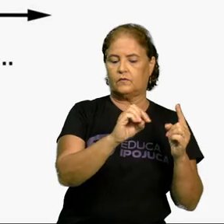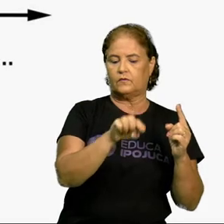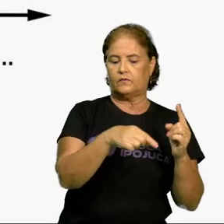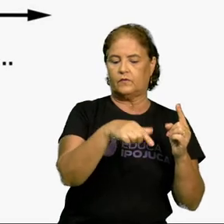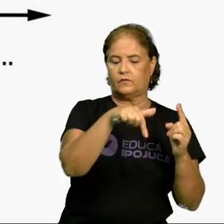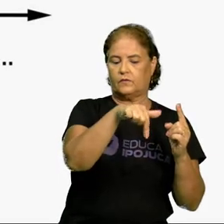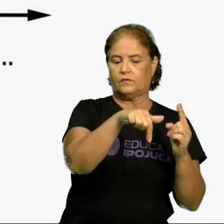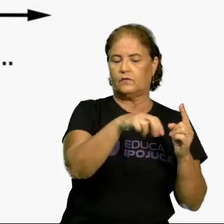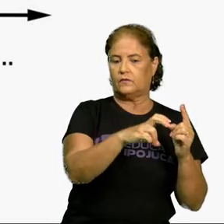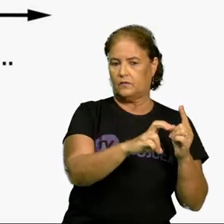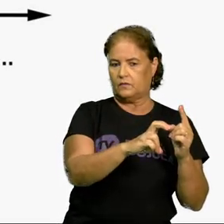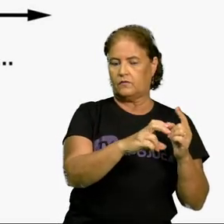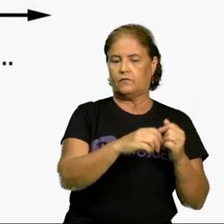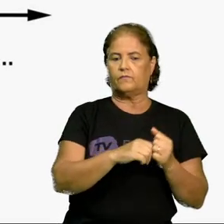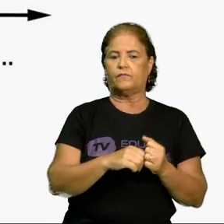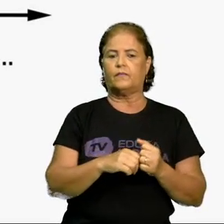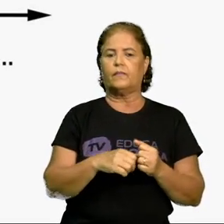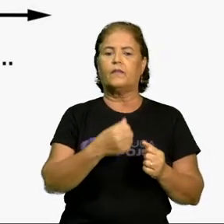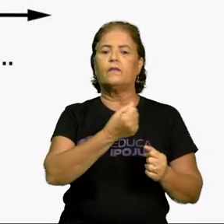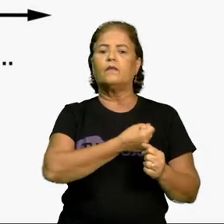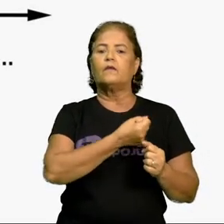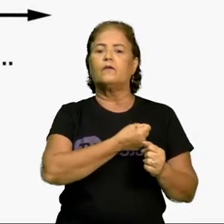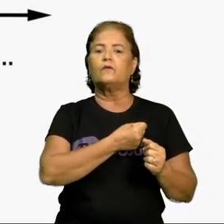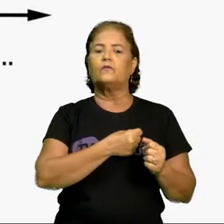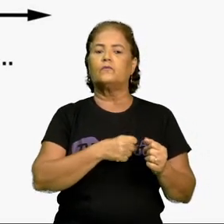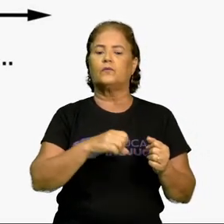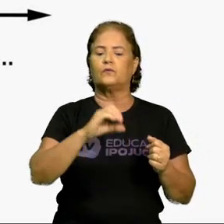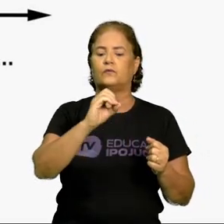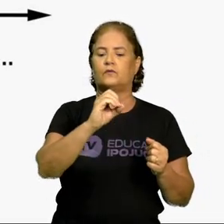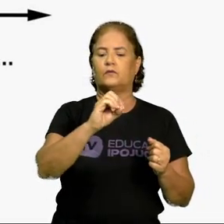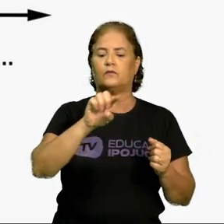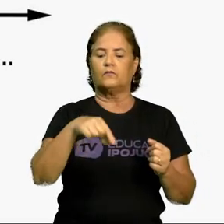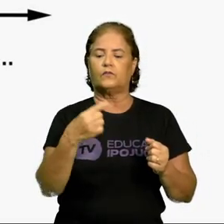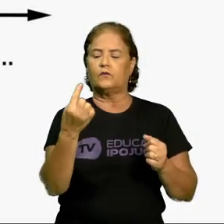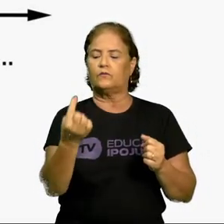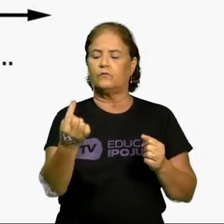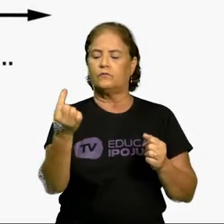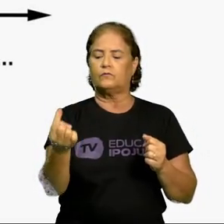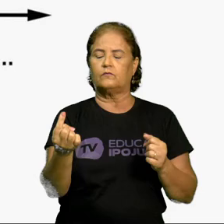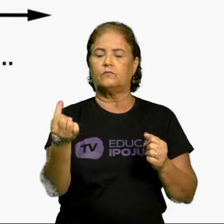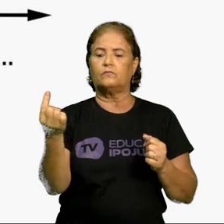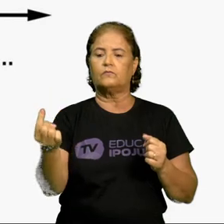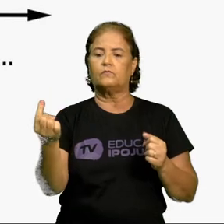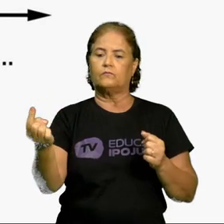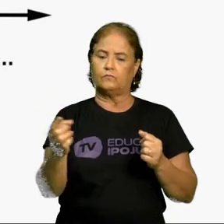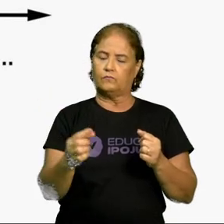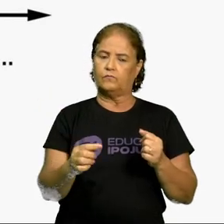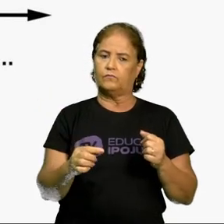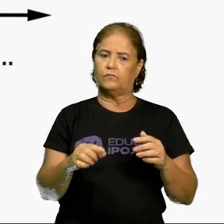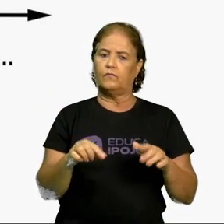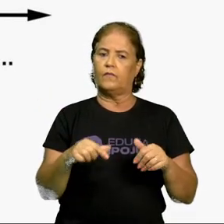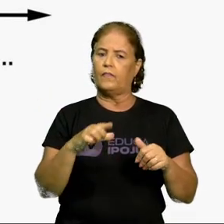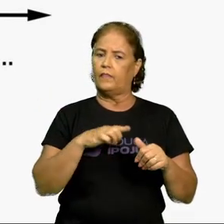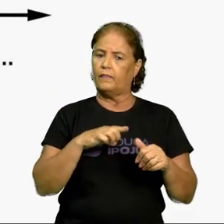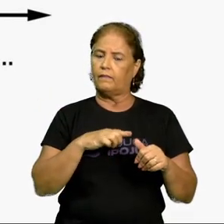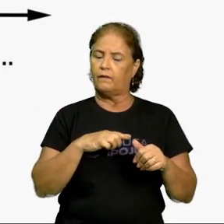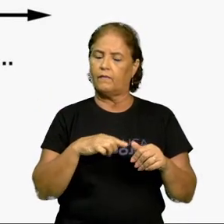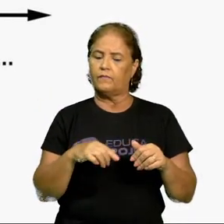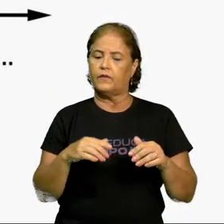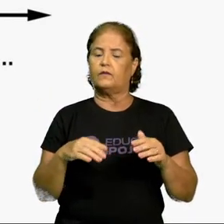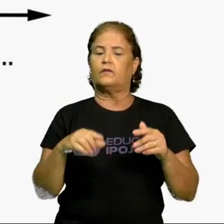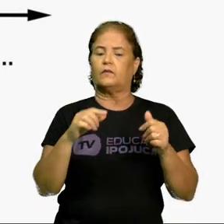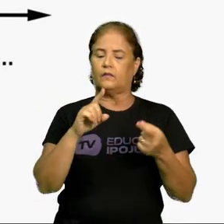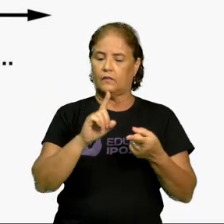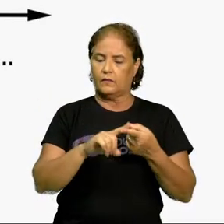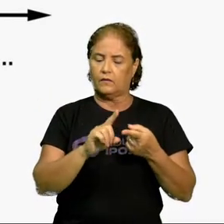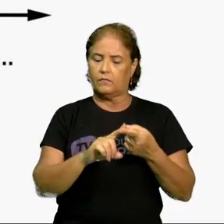E o número 0,1111 vai ficar ali compreendido entre o zero e o